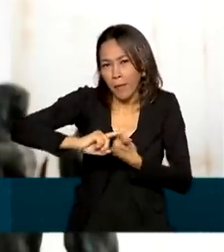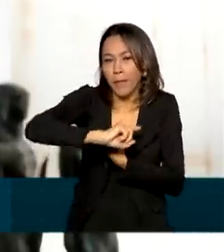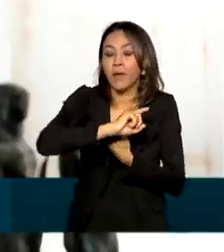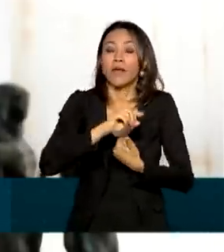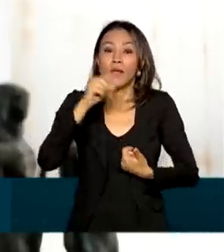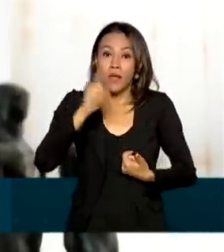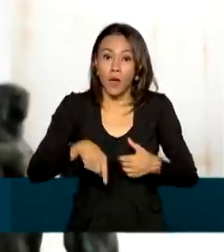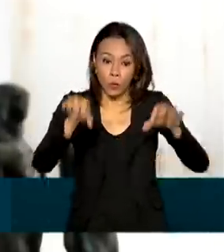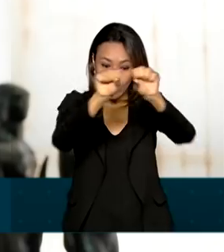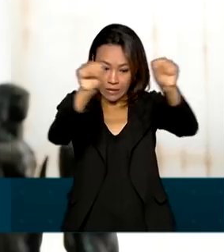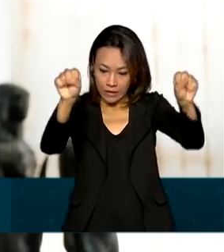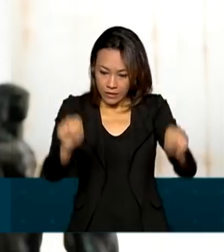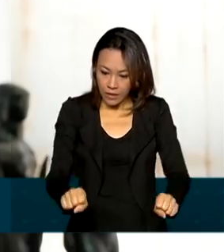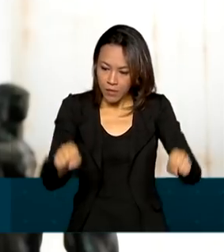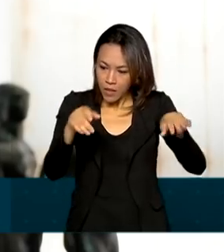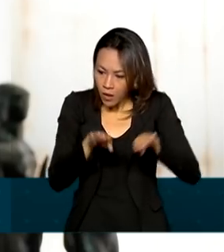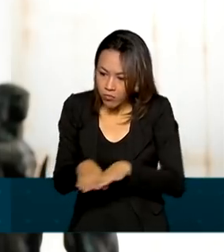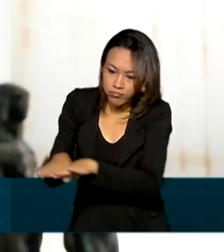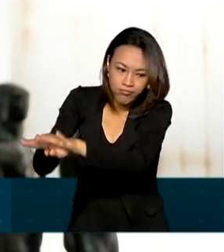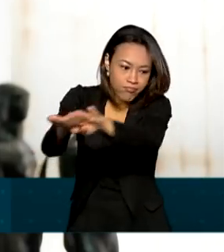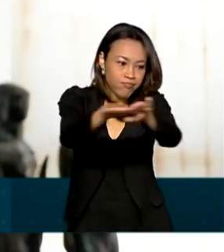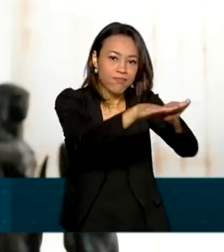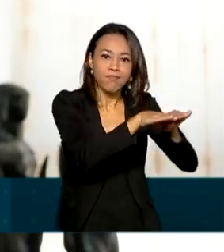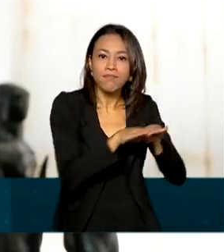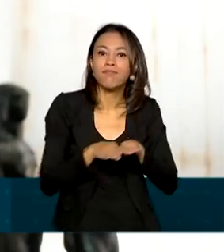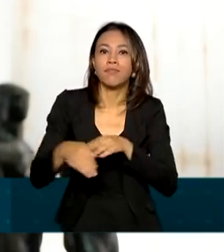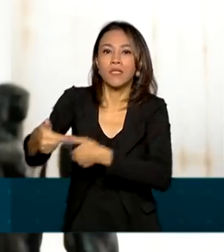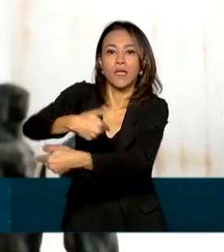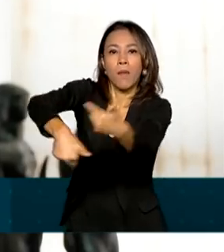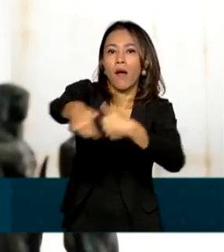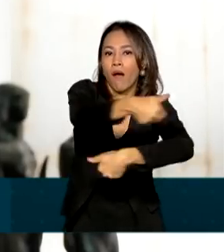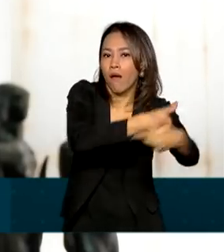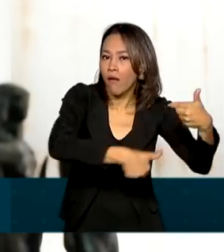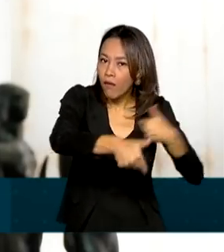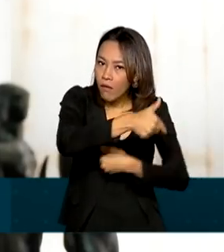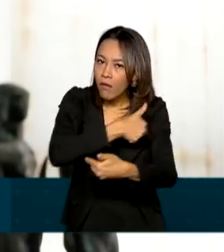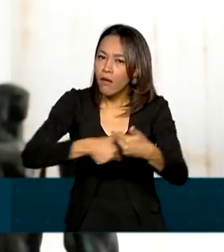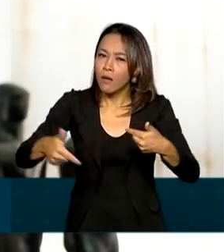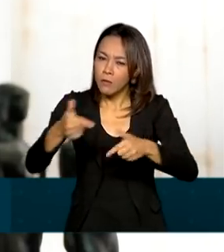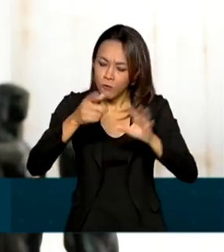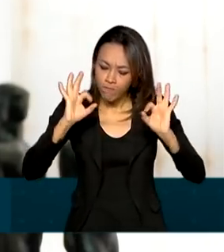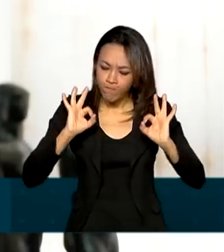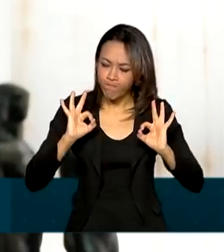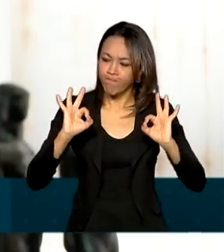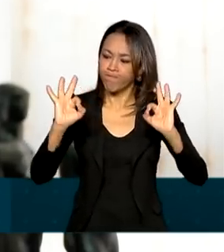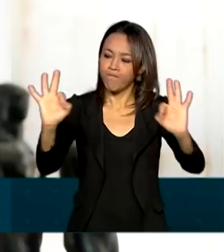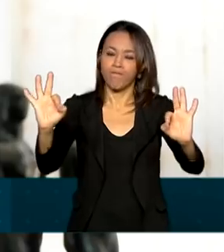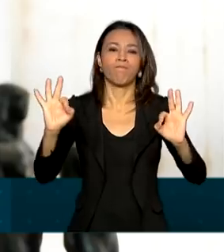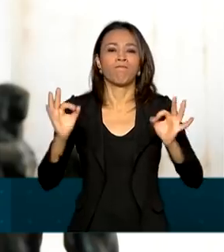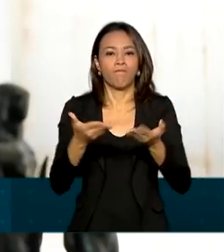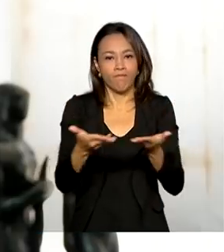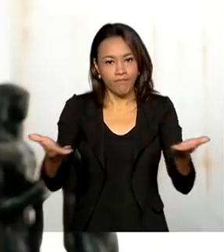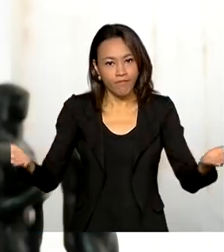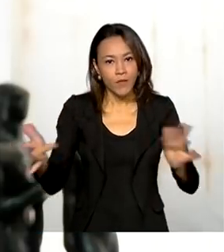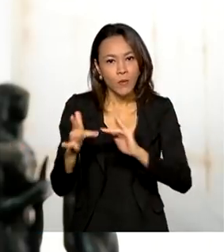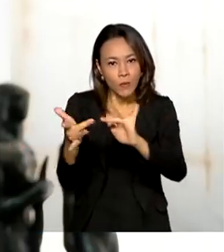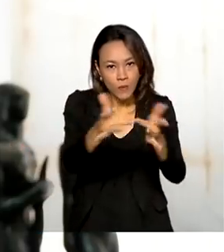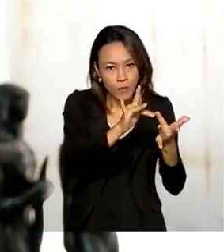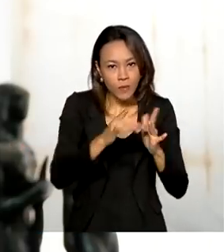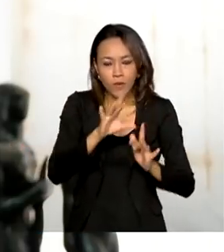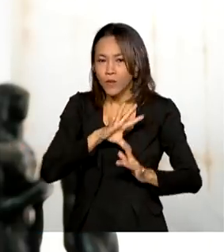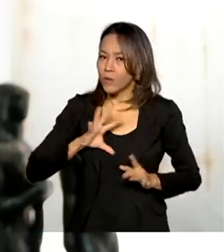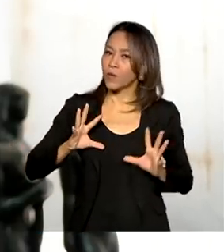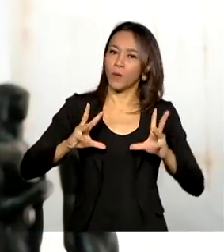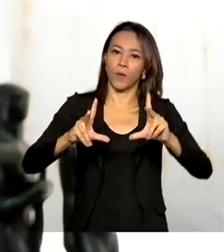que garanta homogeneidade, atuação coordenada, efetiva, sistêmica e integrada de